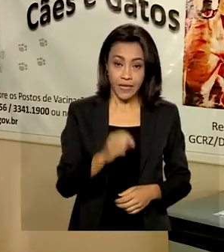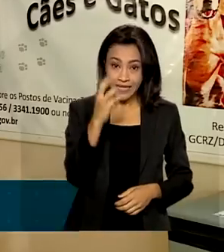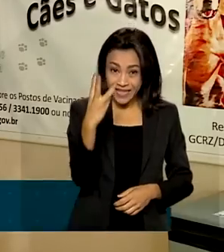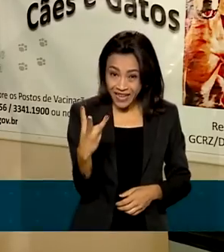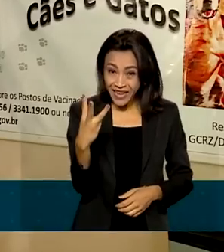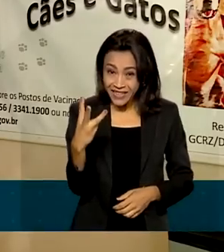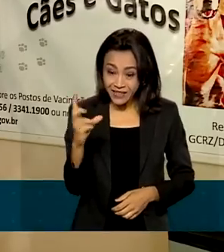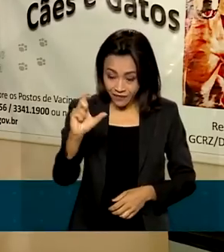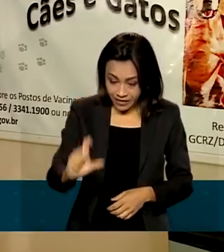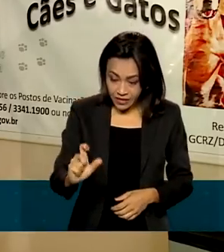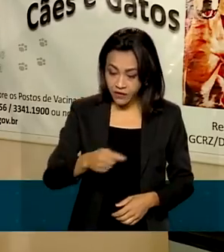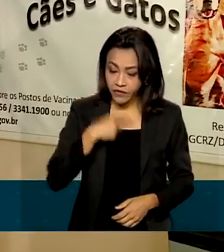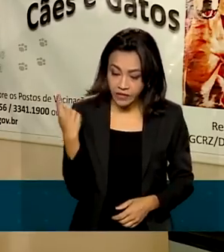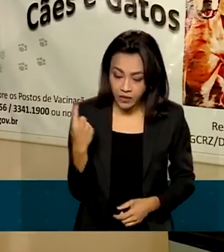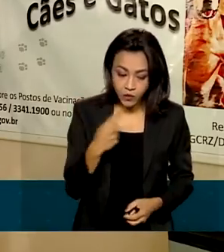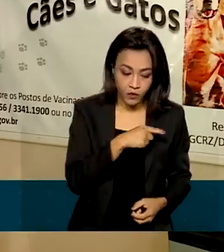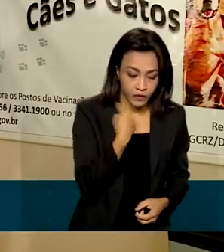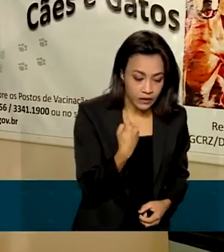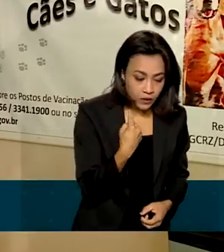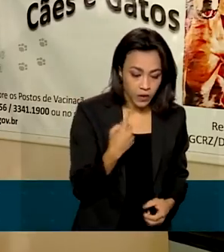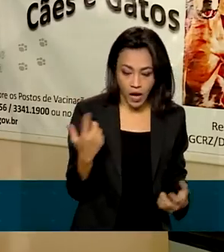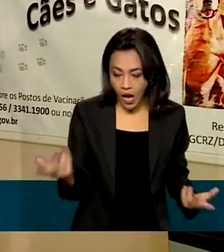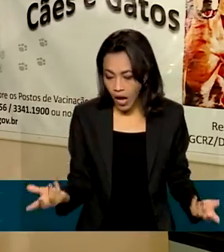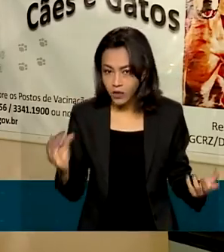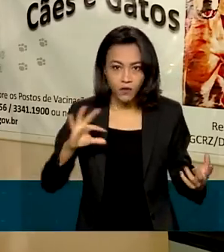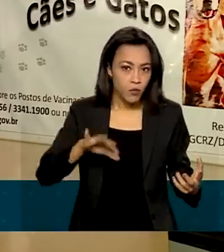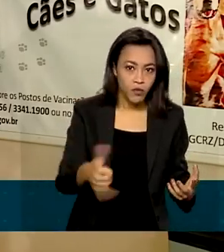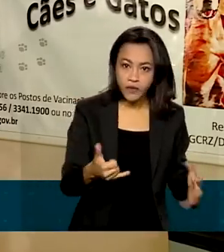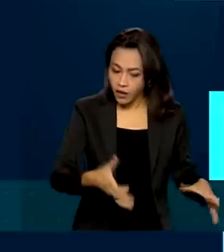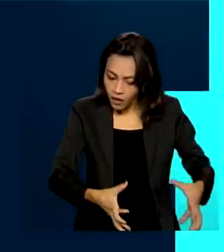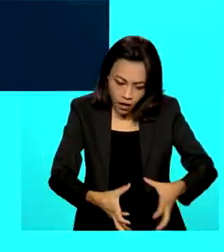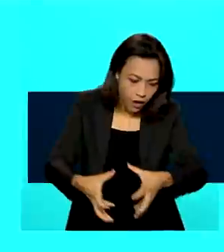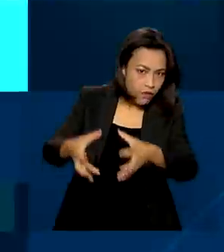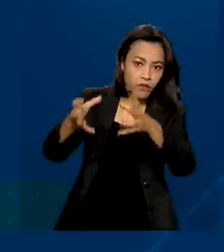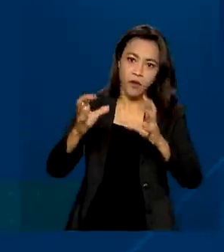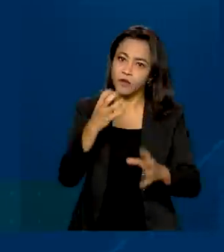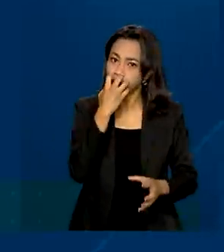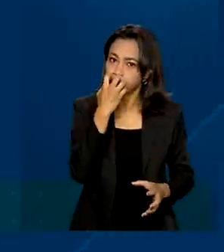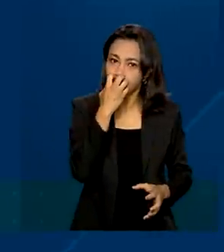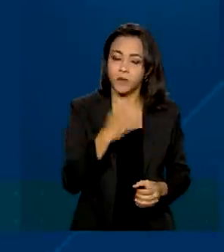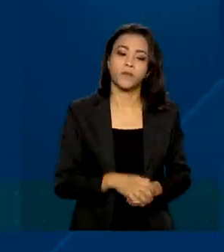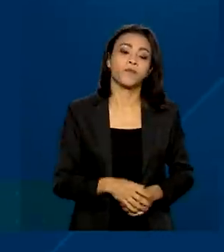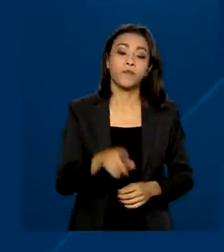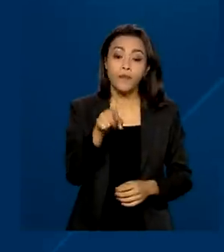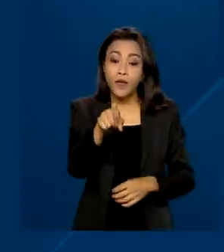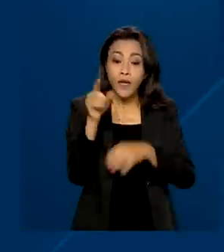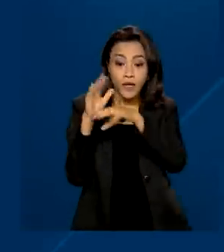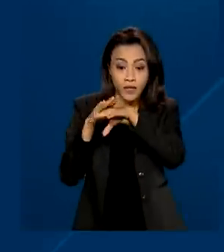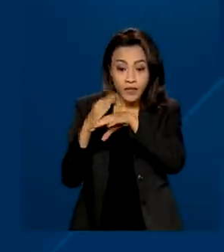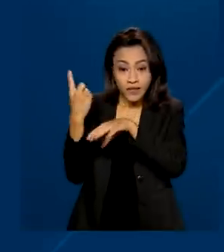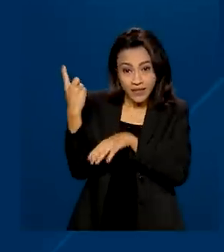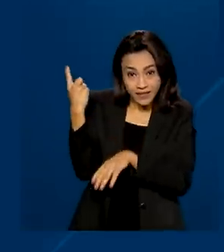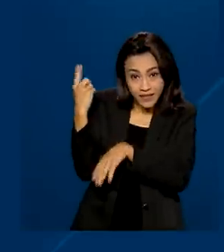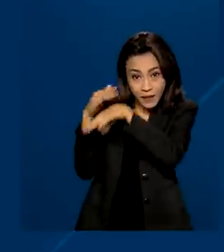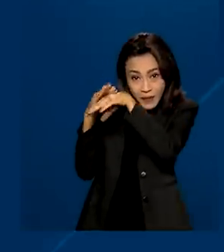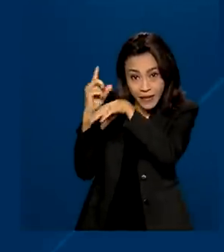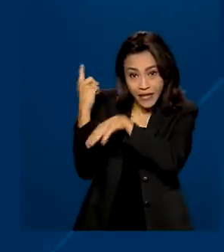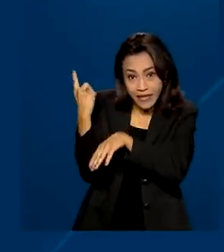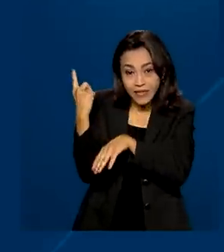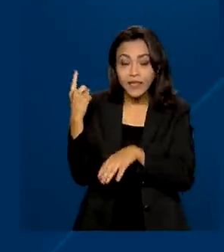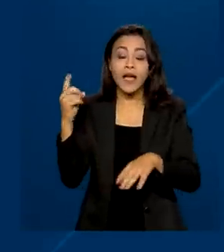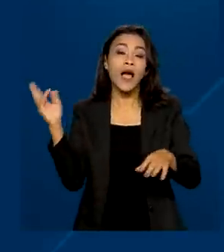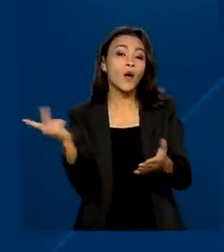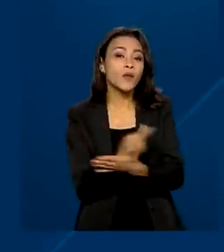vencida e três venciam agora. Eu falei, então eu vou aproveitar, vou fazer. A raiva é uma doença infecciosa viral que acomete